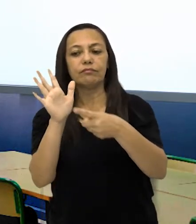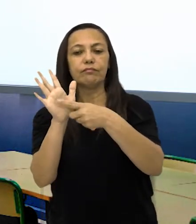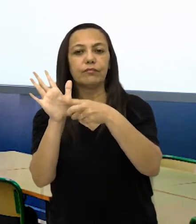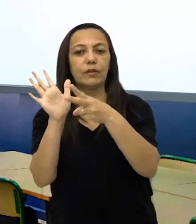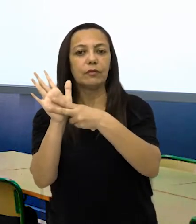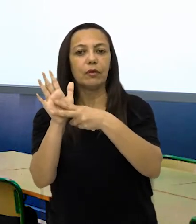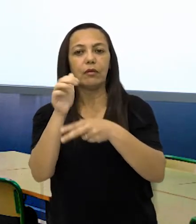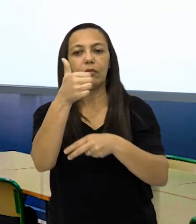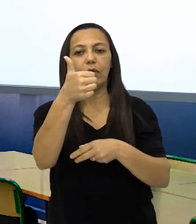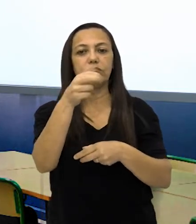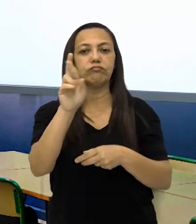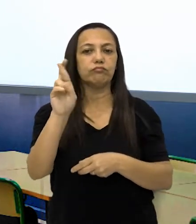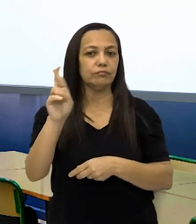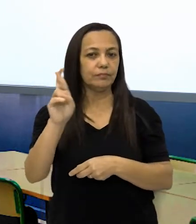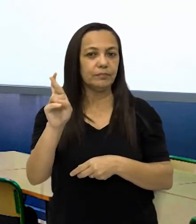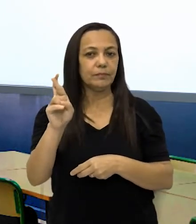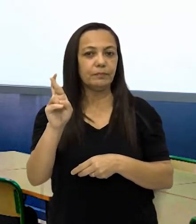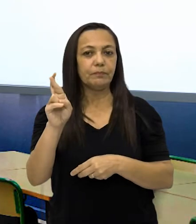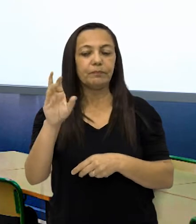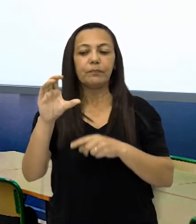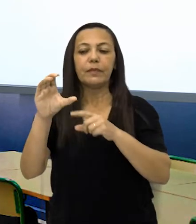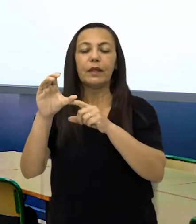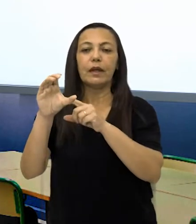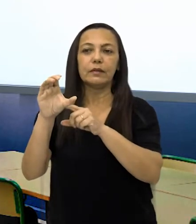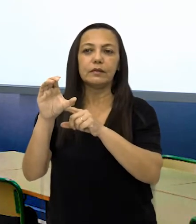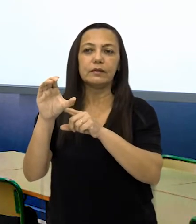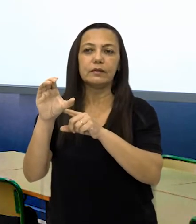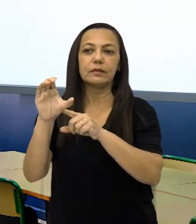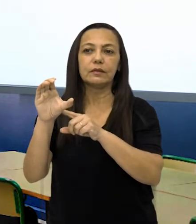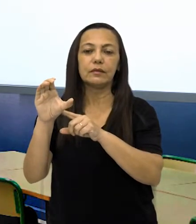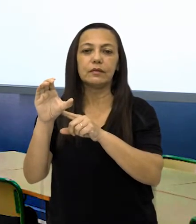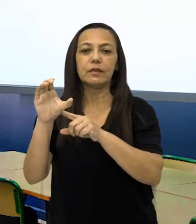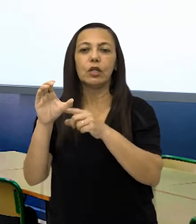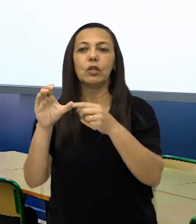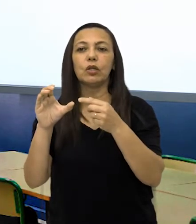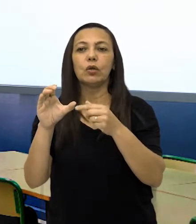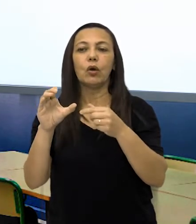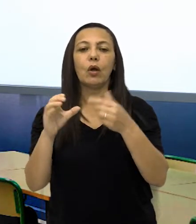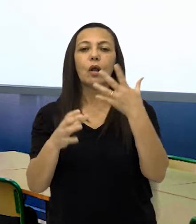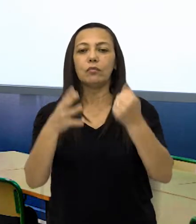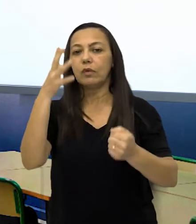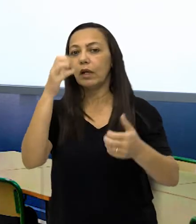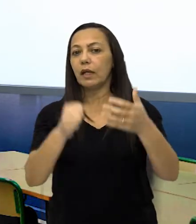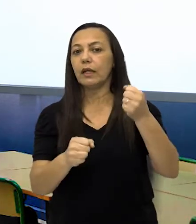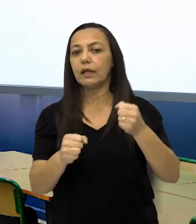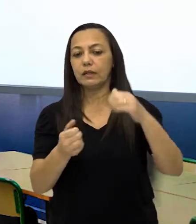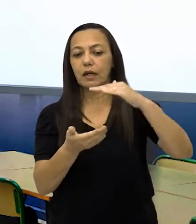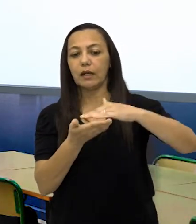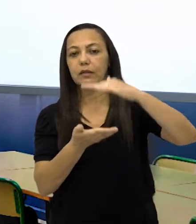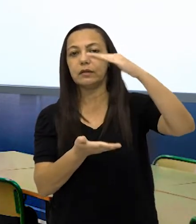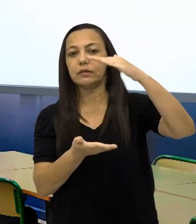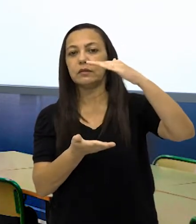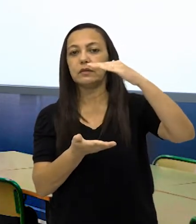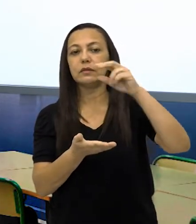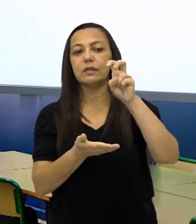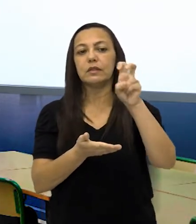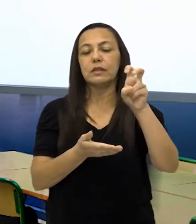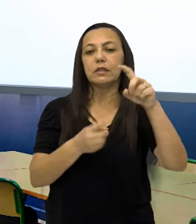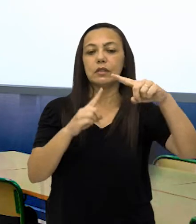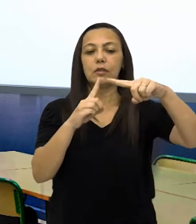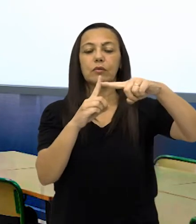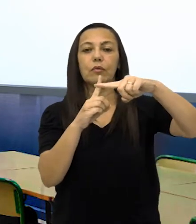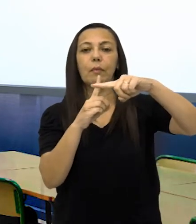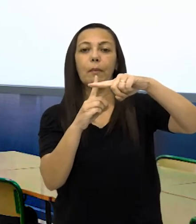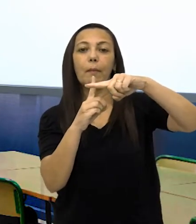um valor de R$,00. Alternativa C. Uma caixa de leite que custa R$,00, mais outra